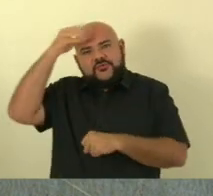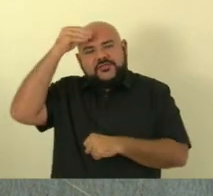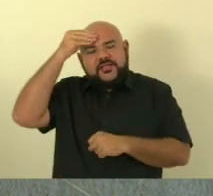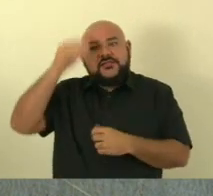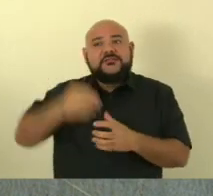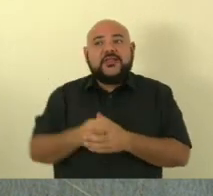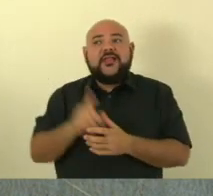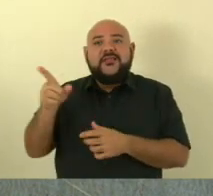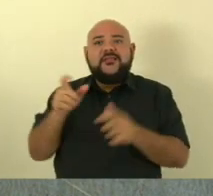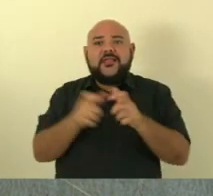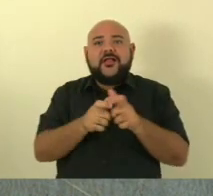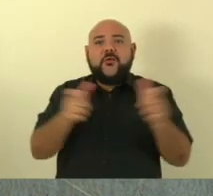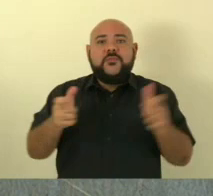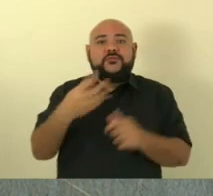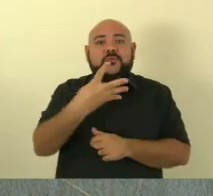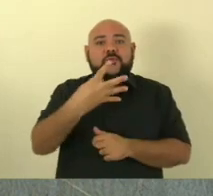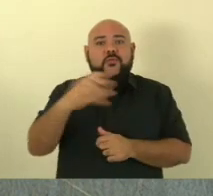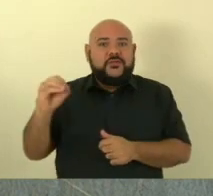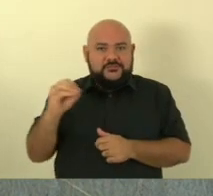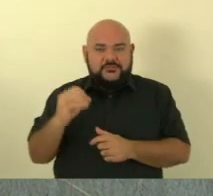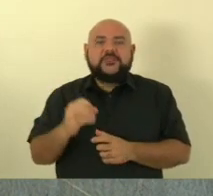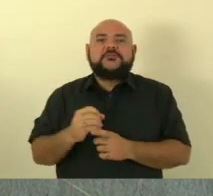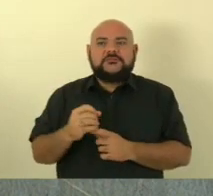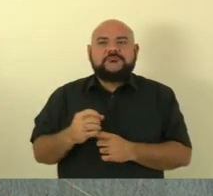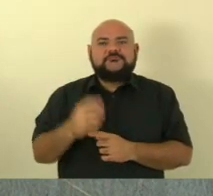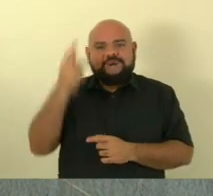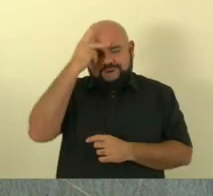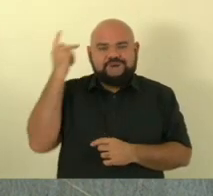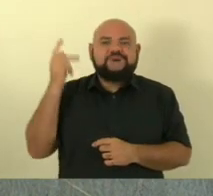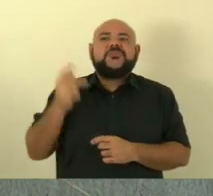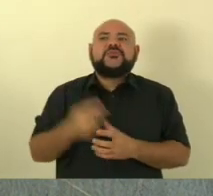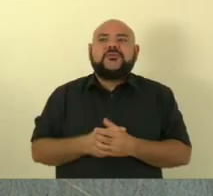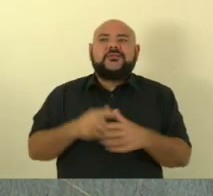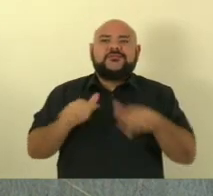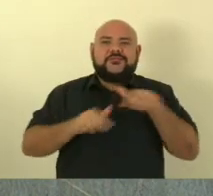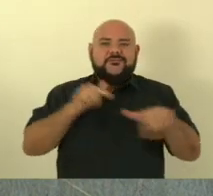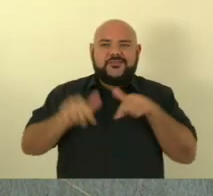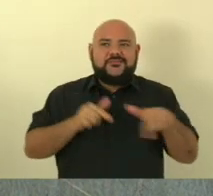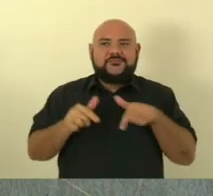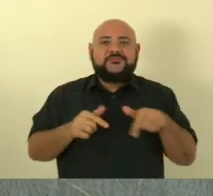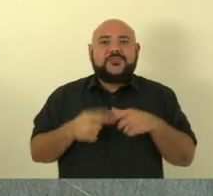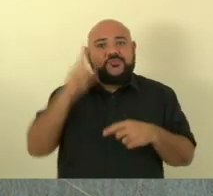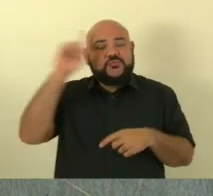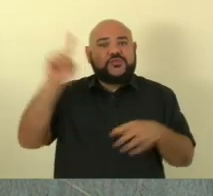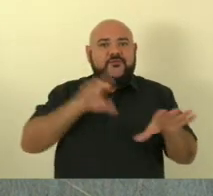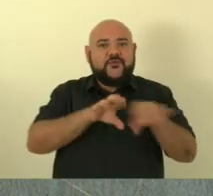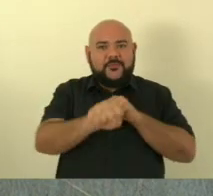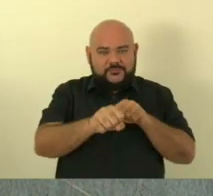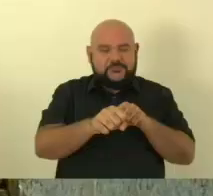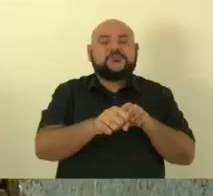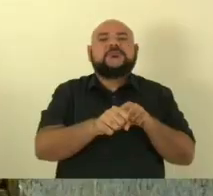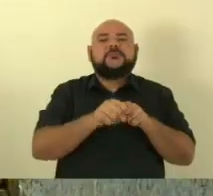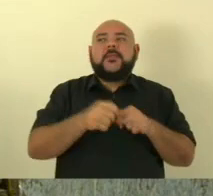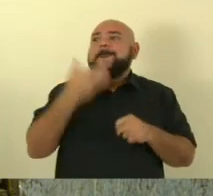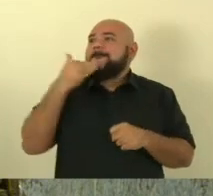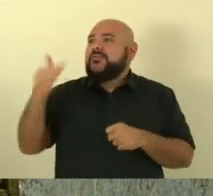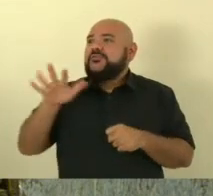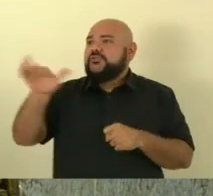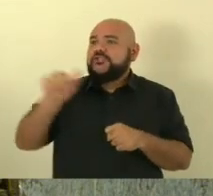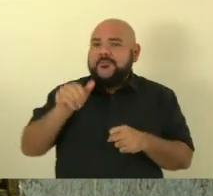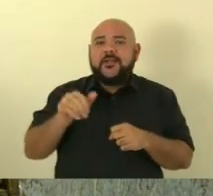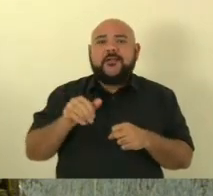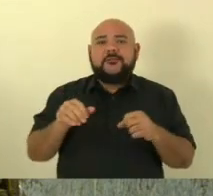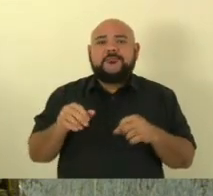para 400 servidores no dia da formatura nós estivemos conversando com ele pedimos a ele que chamasse mais uma turma e ele